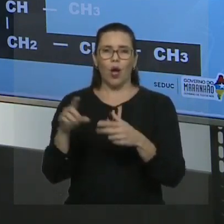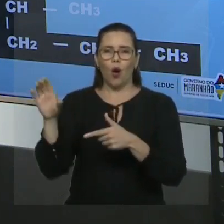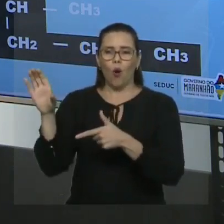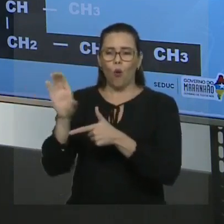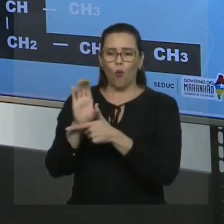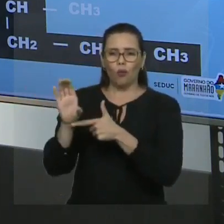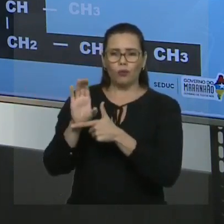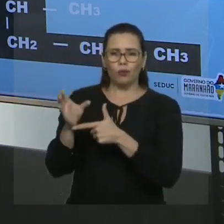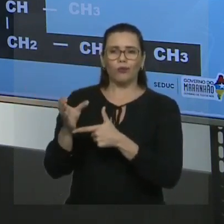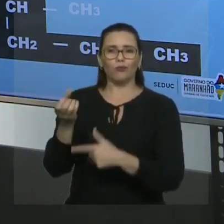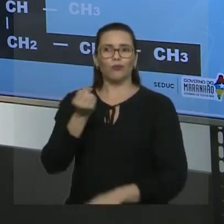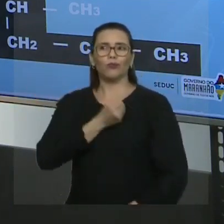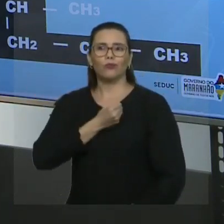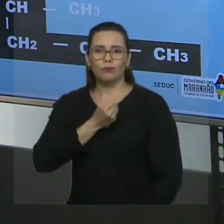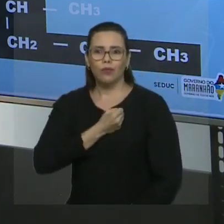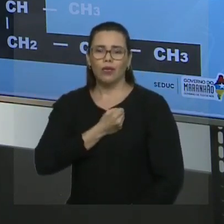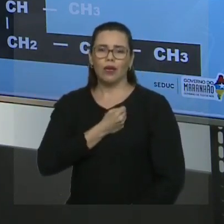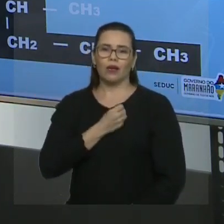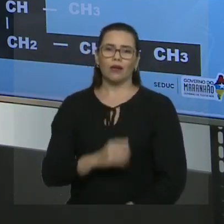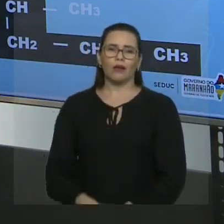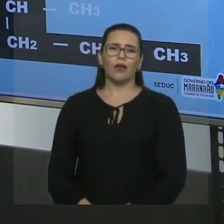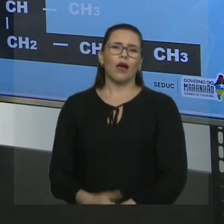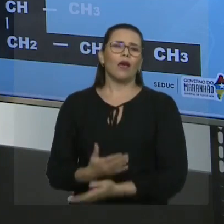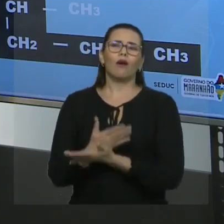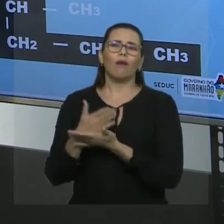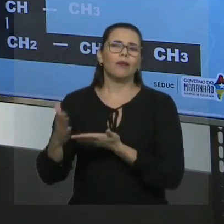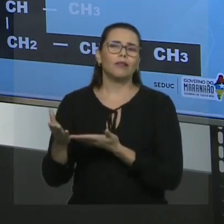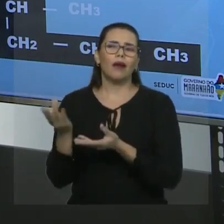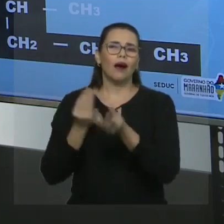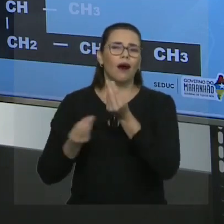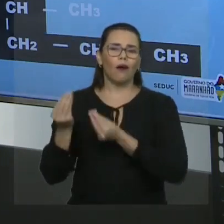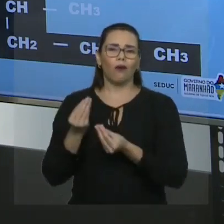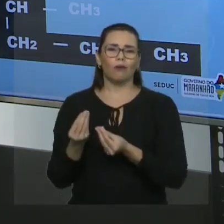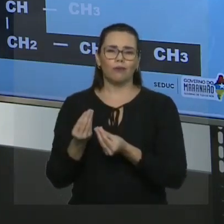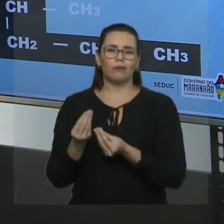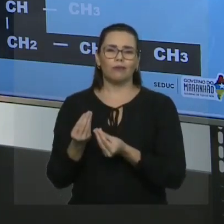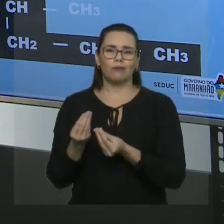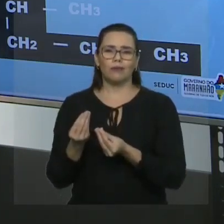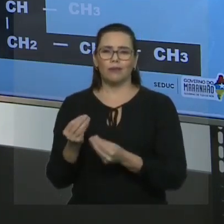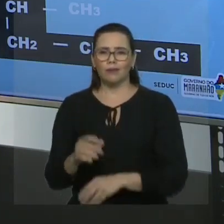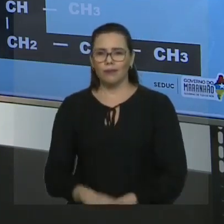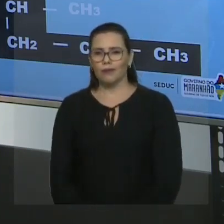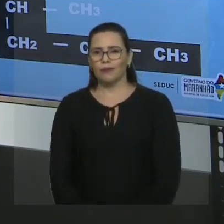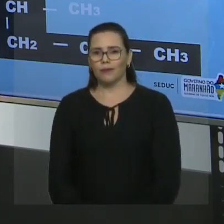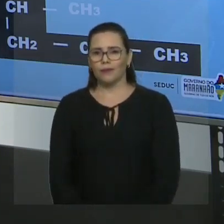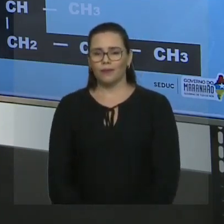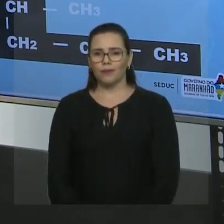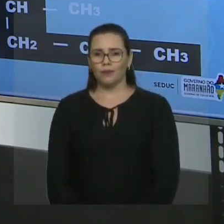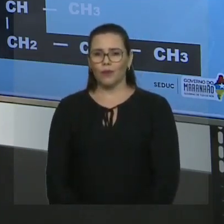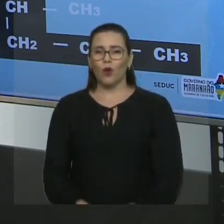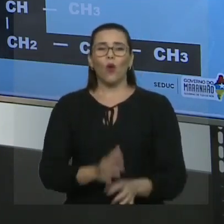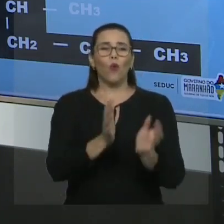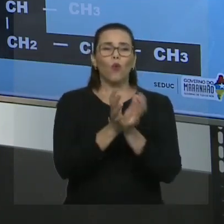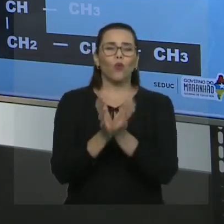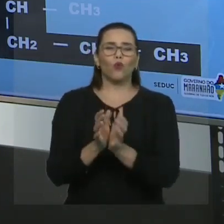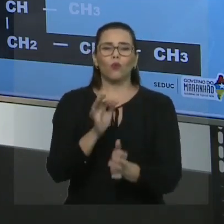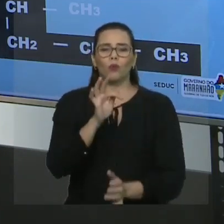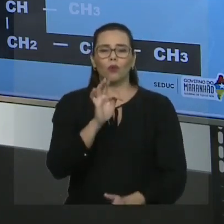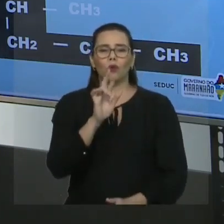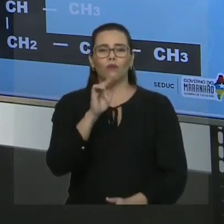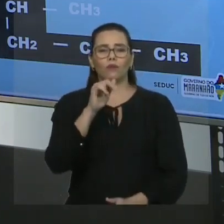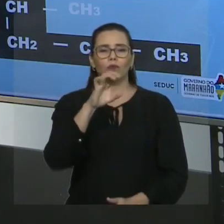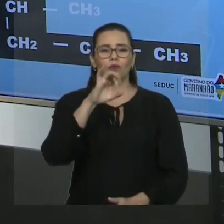cadeia principal. E na hora de numerar a cadeia principal, você tem uma prioridade. Qual é a primeira prioridade? Grupo funcional. Da